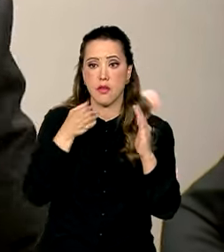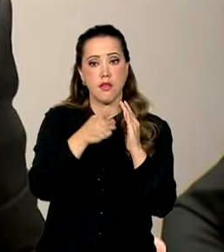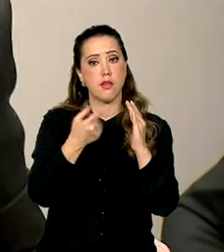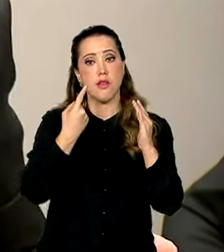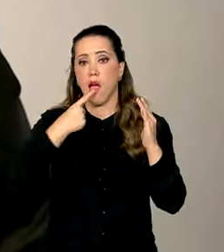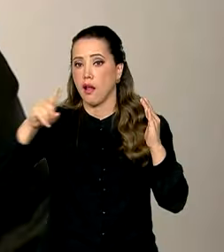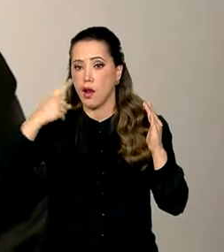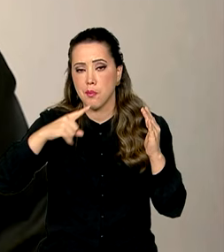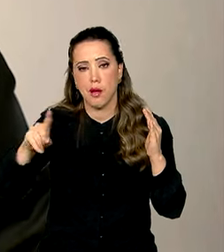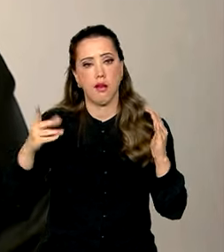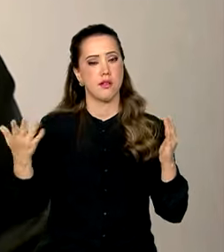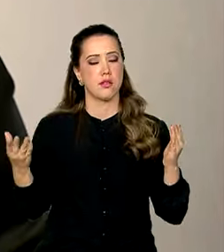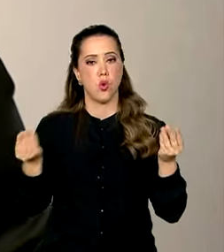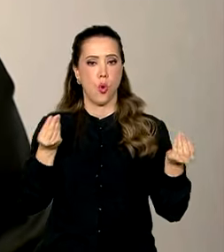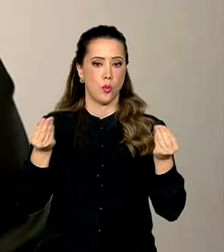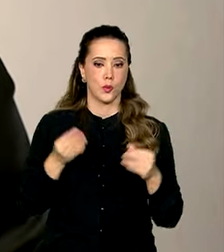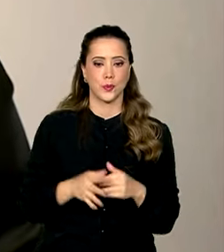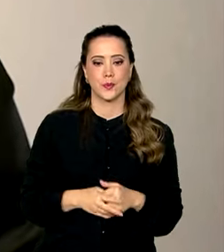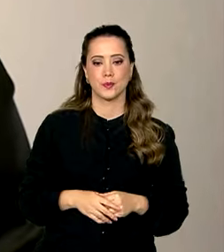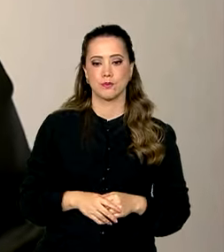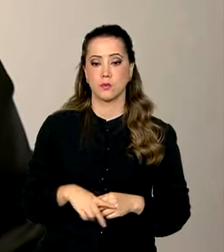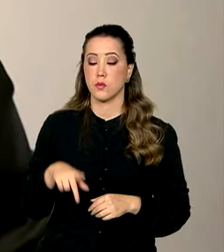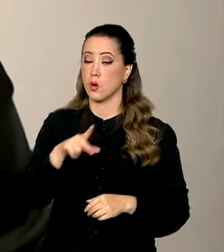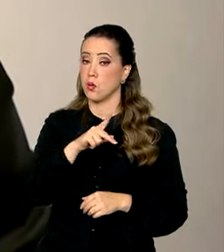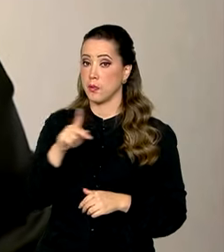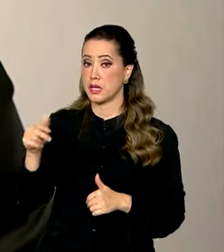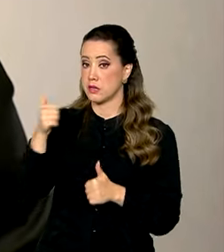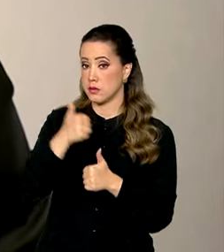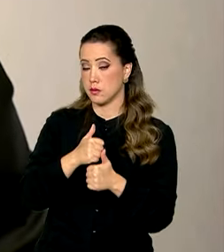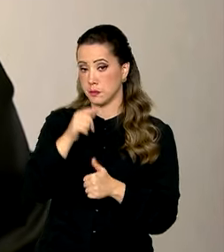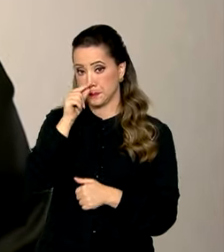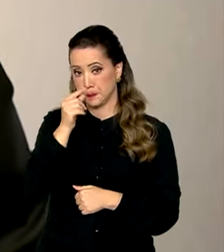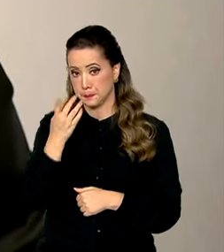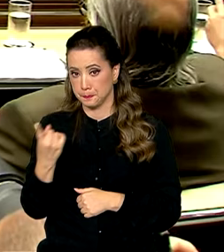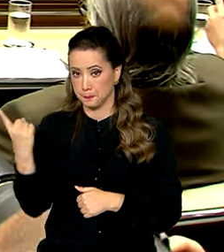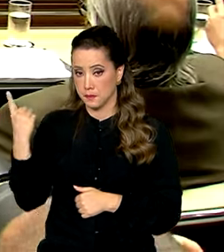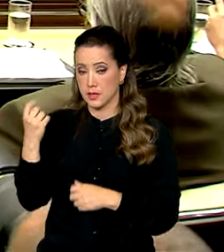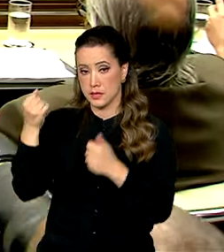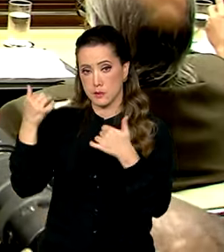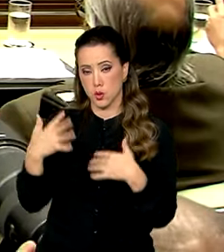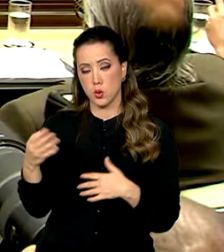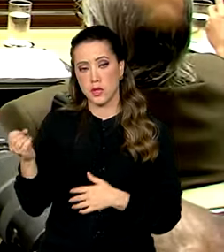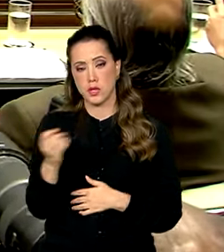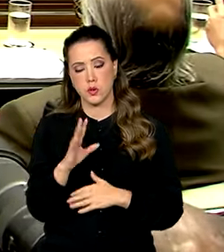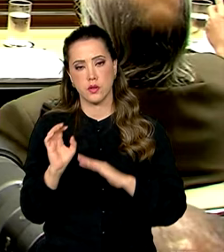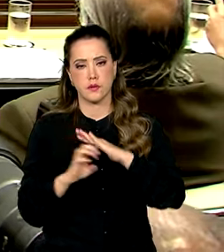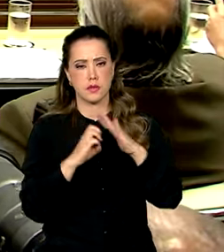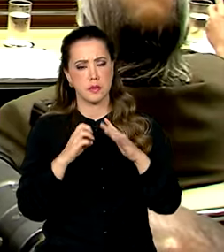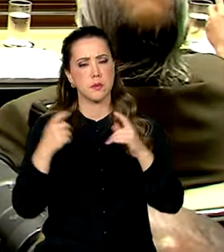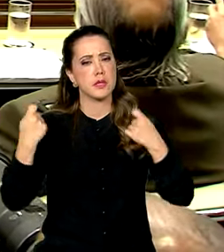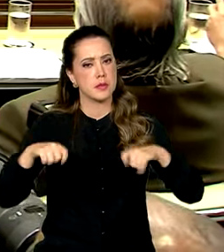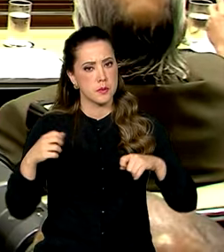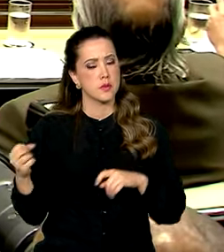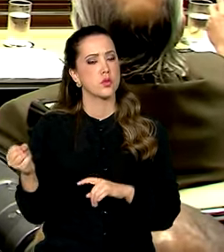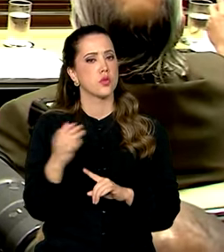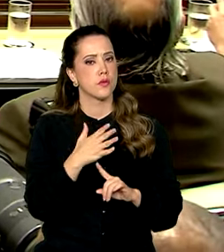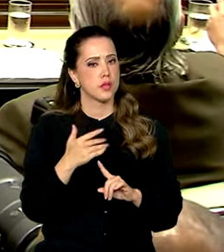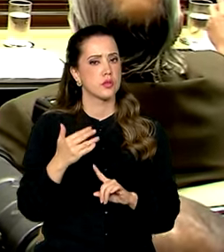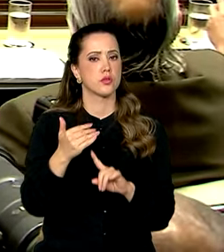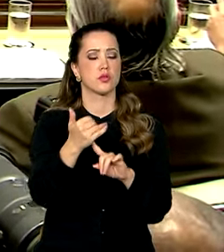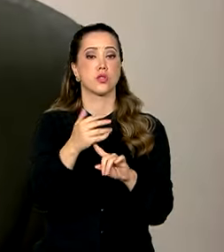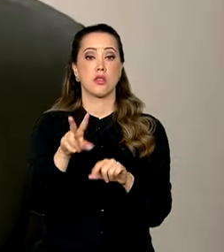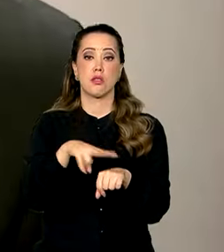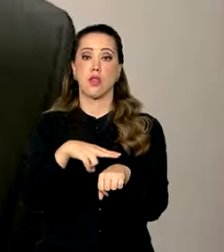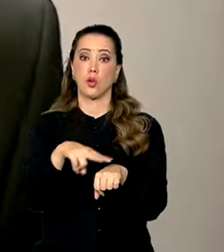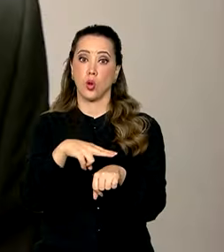reivindicar. O presidente, em exercício, defendeu que as novas empresas devem ser inovadoras e